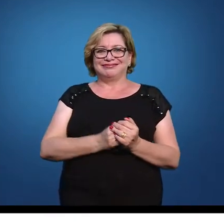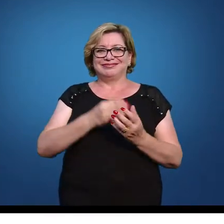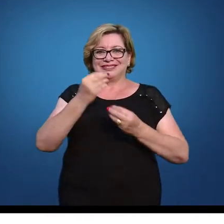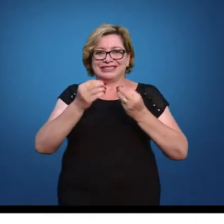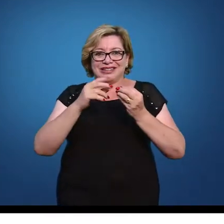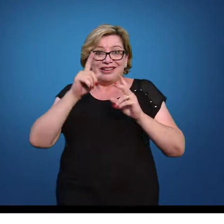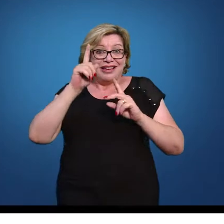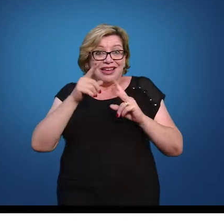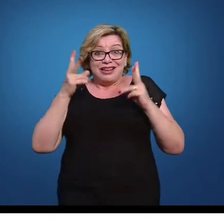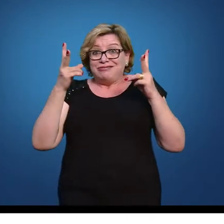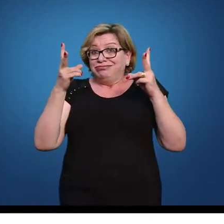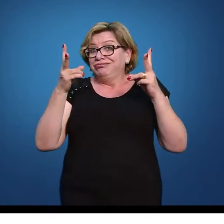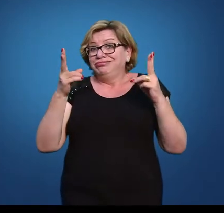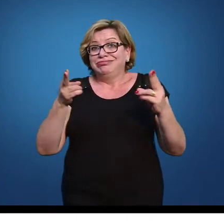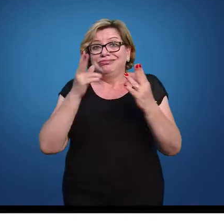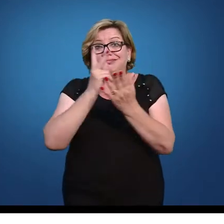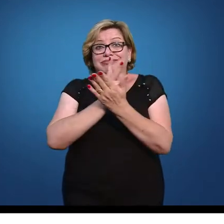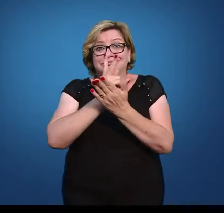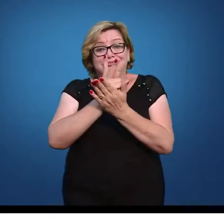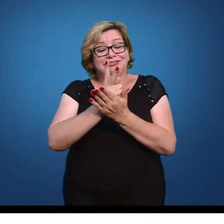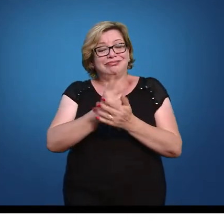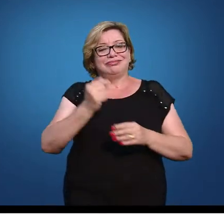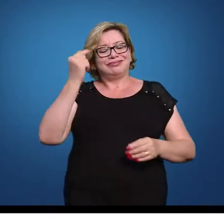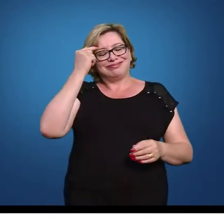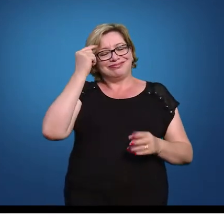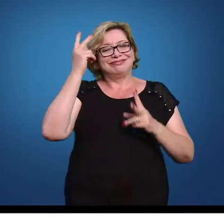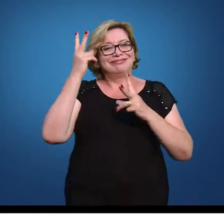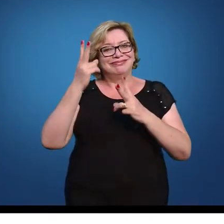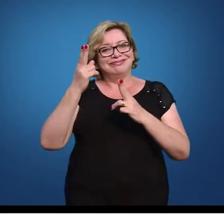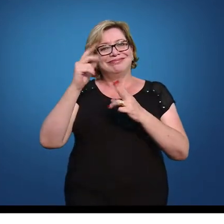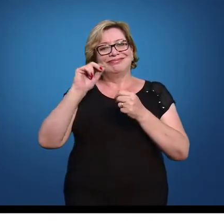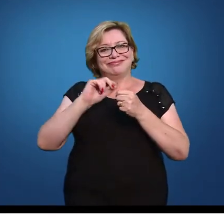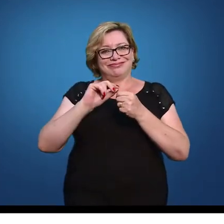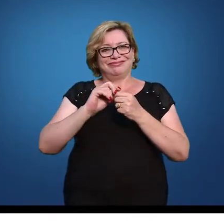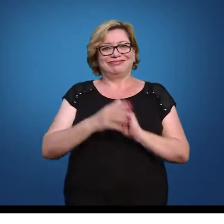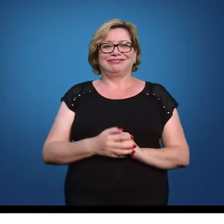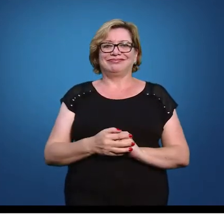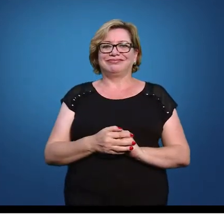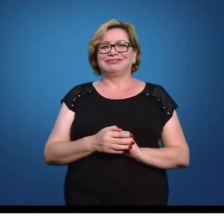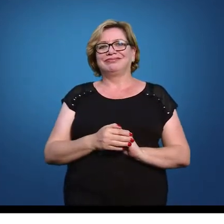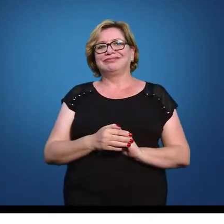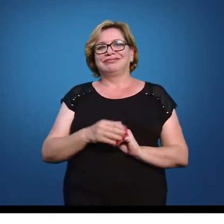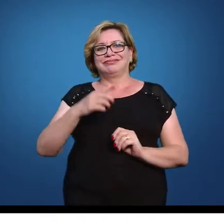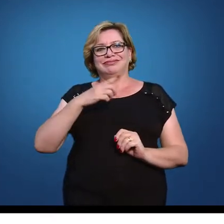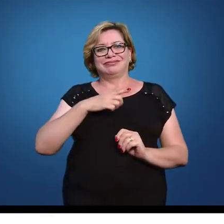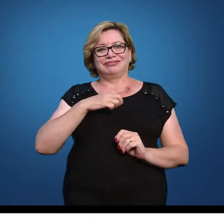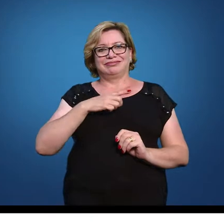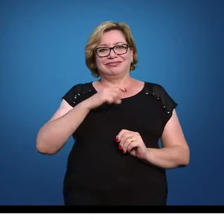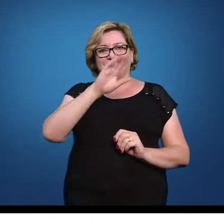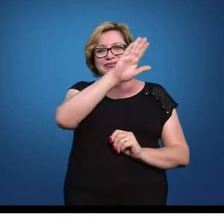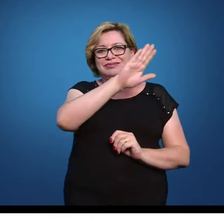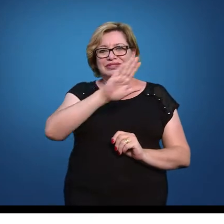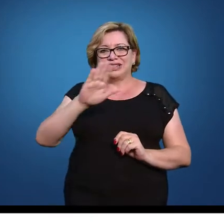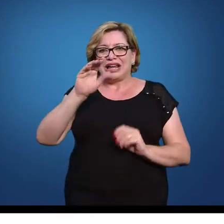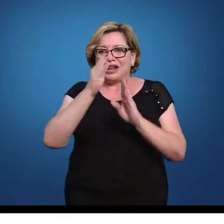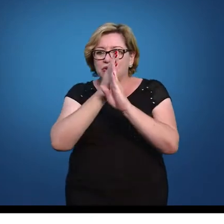Então, é esse raciocínio que nós vamos utilizar aqui. Nós temos lá a área entre 0 e 1, eu vou